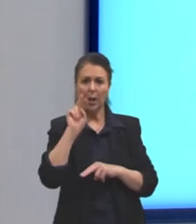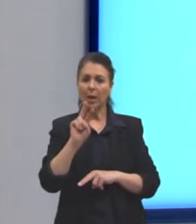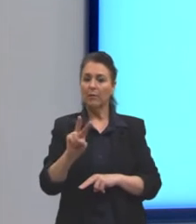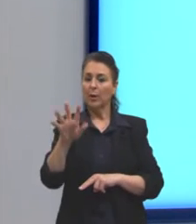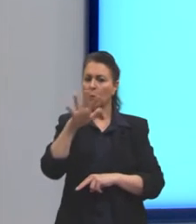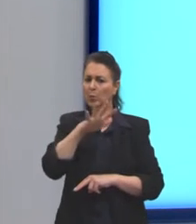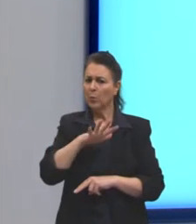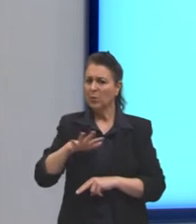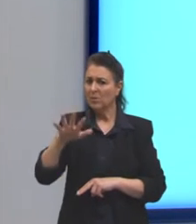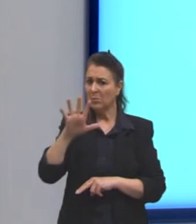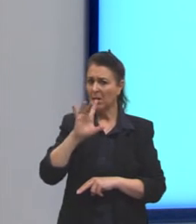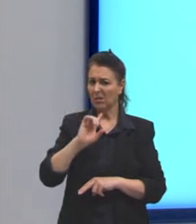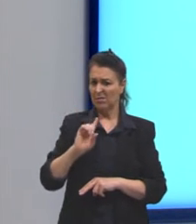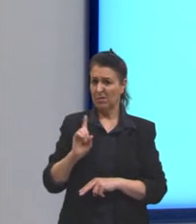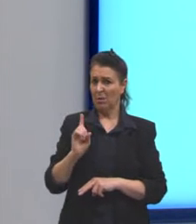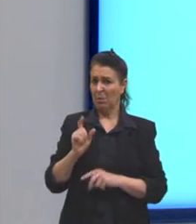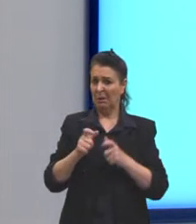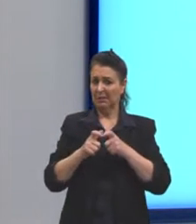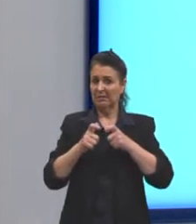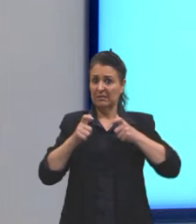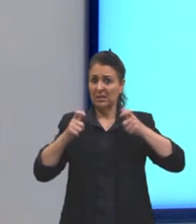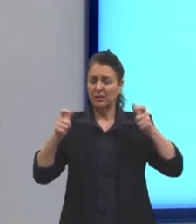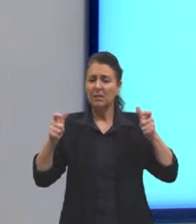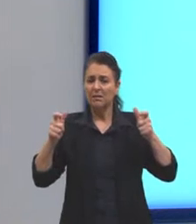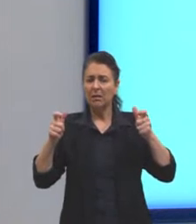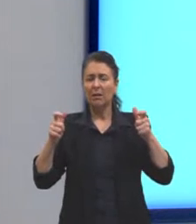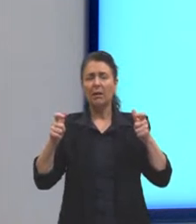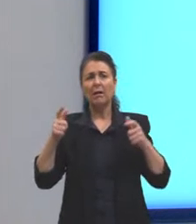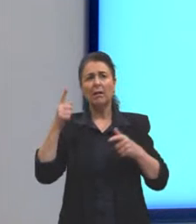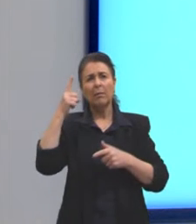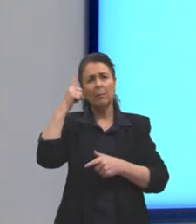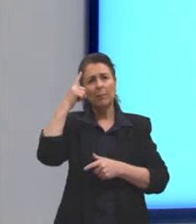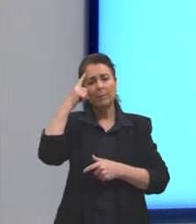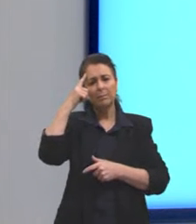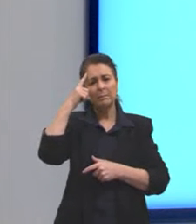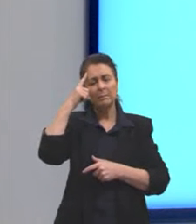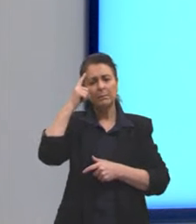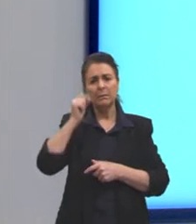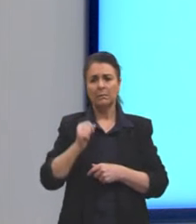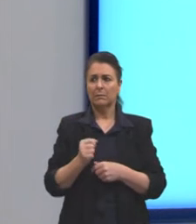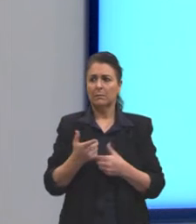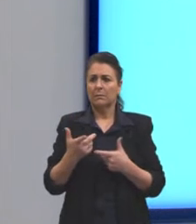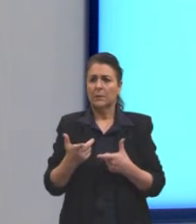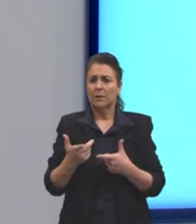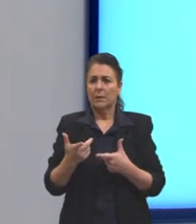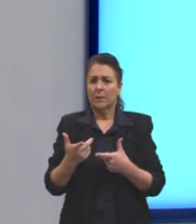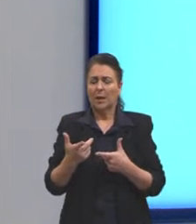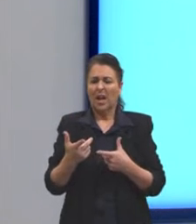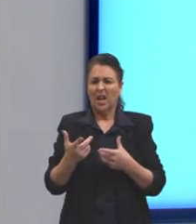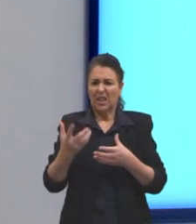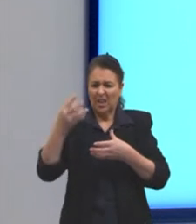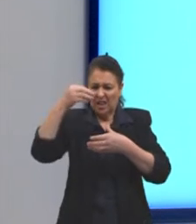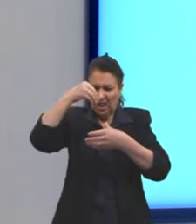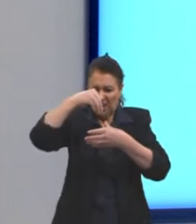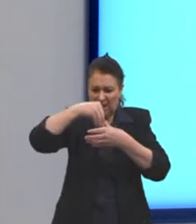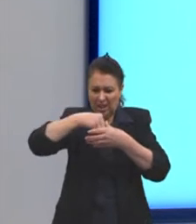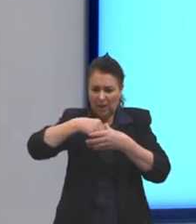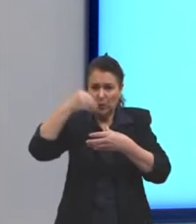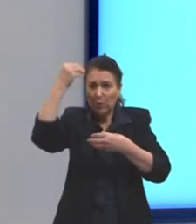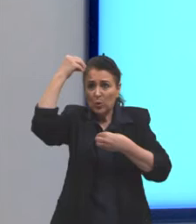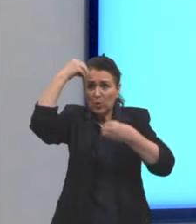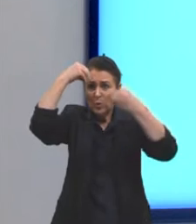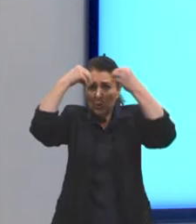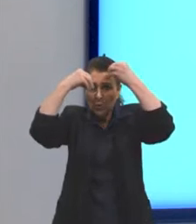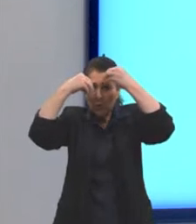espaço não é muito grande. E ela diz, será que aqui cabe tudo o que vão me meter na